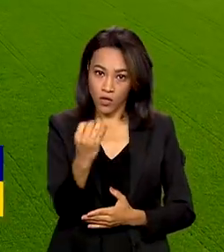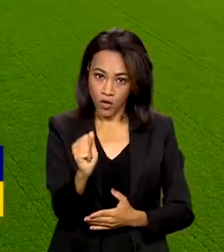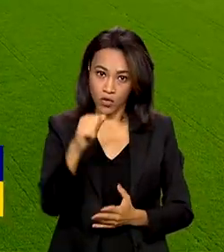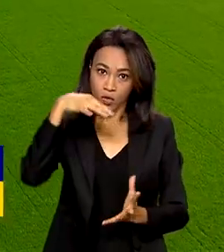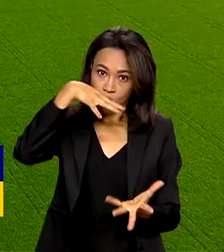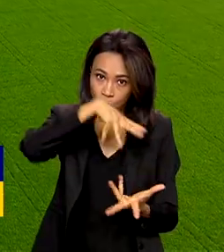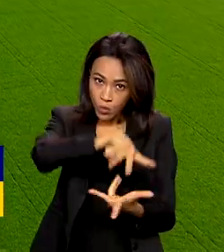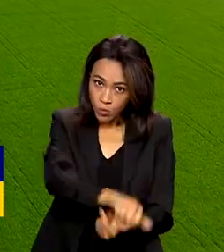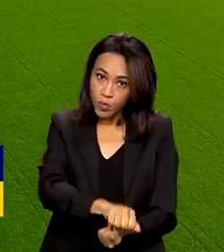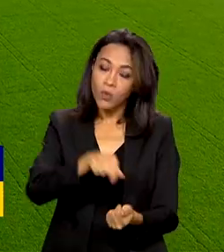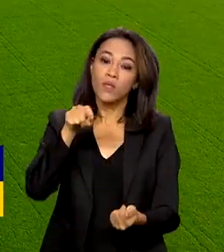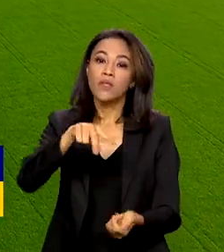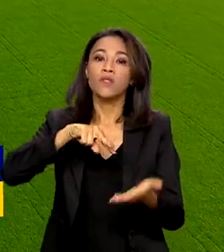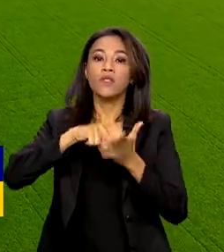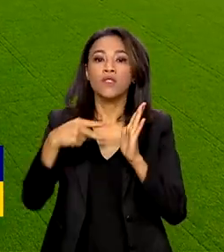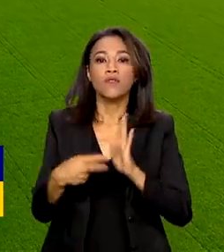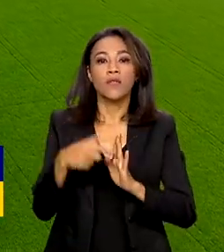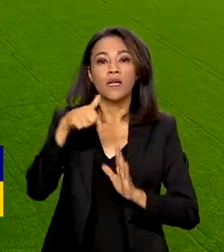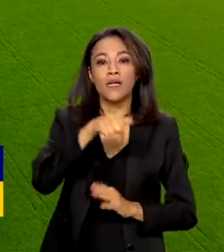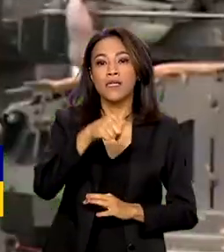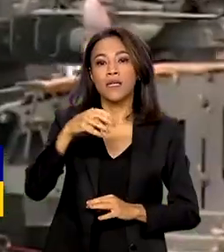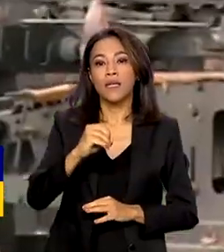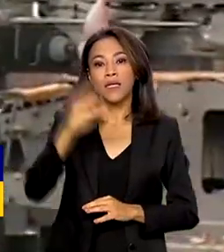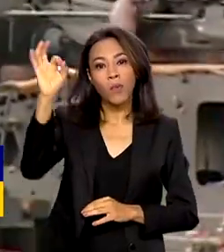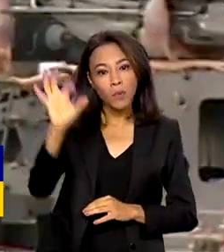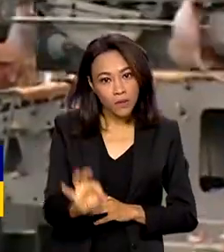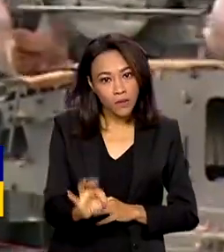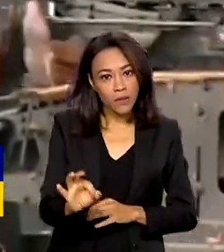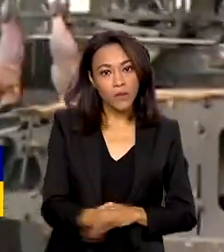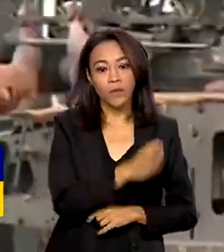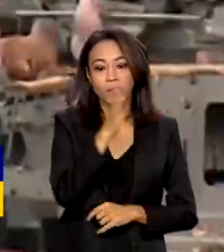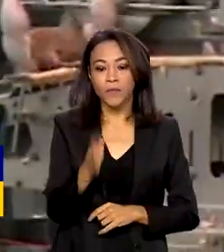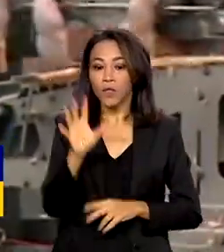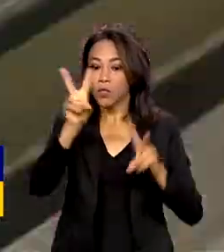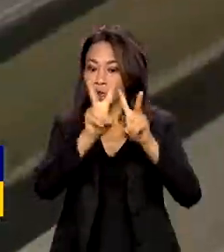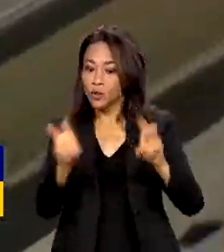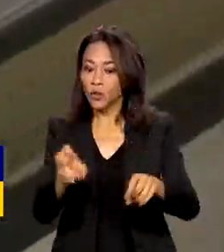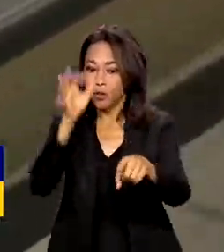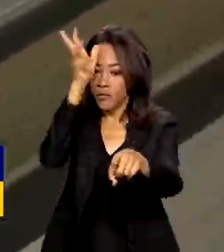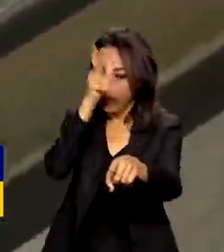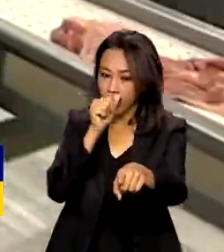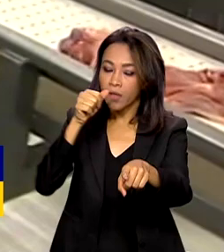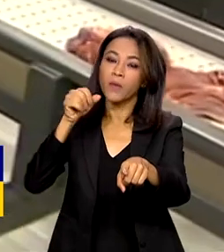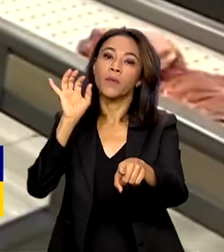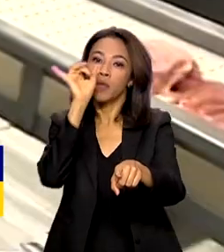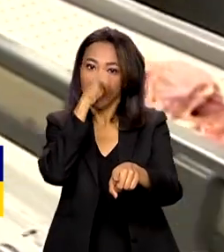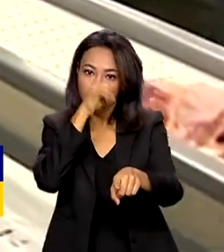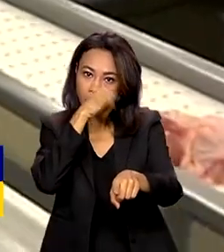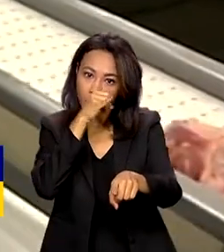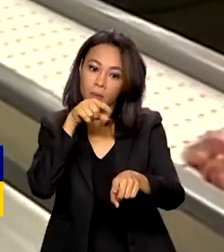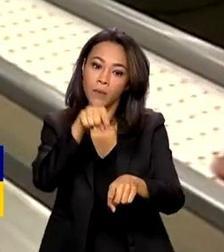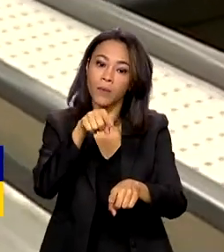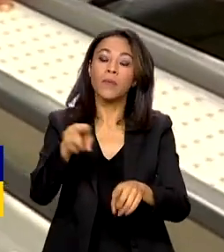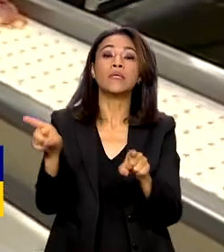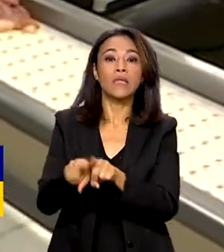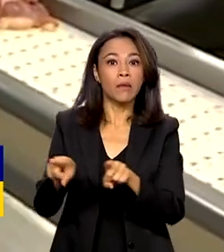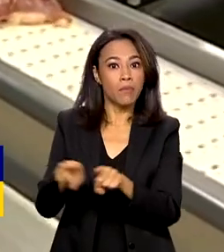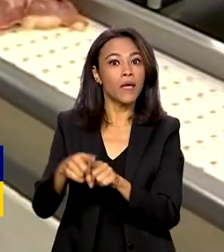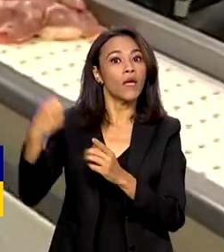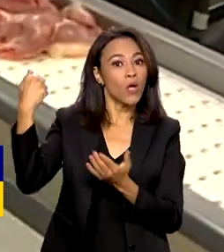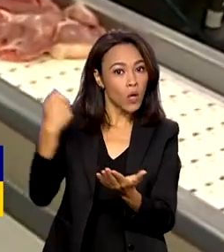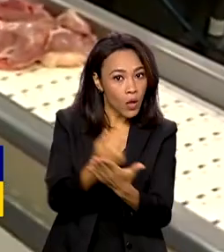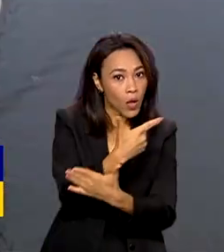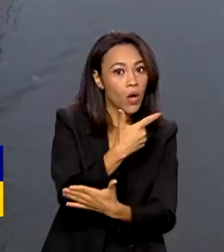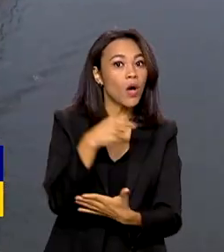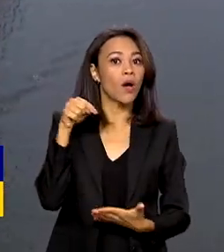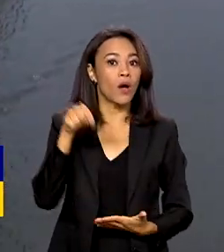por 70% das compras. Em relação às carnes de frango e suína, o gigante asiático também repete a